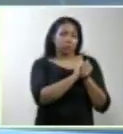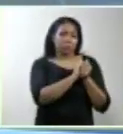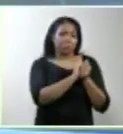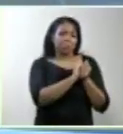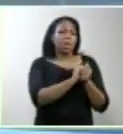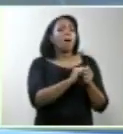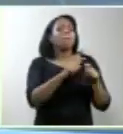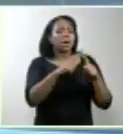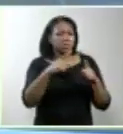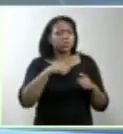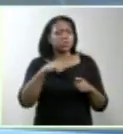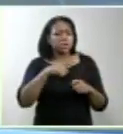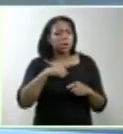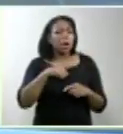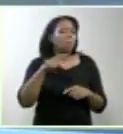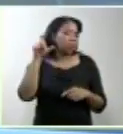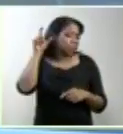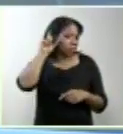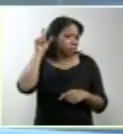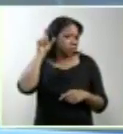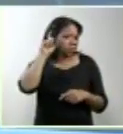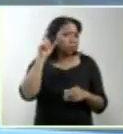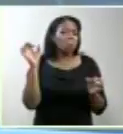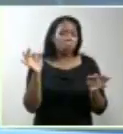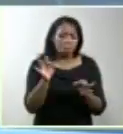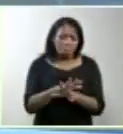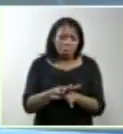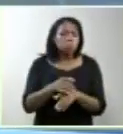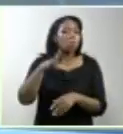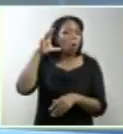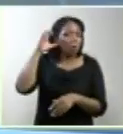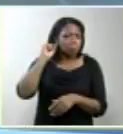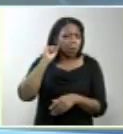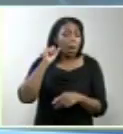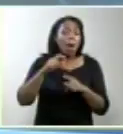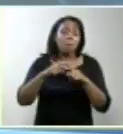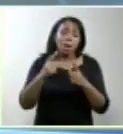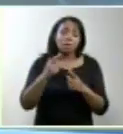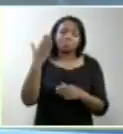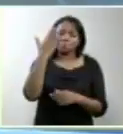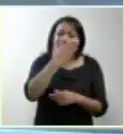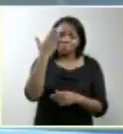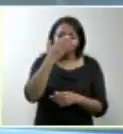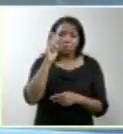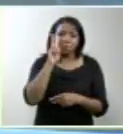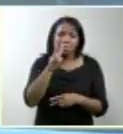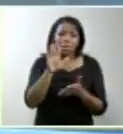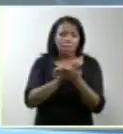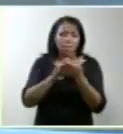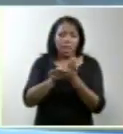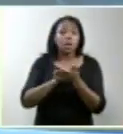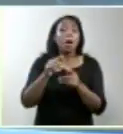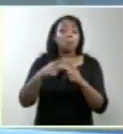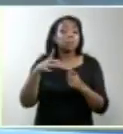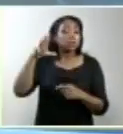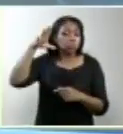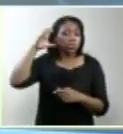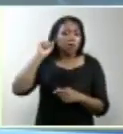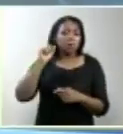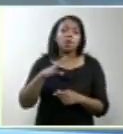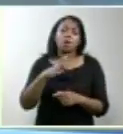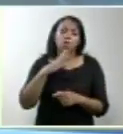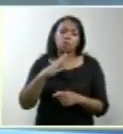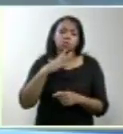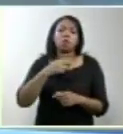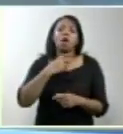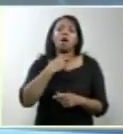ela tinha todo o aparelho auditivo formado. Então, a Marcela, apesar de não enxergar e não ter compreendimento, ela escutava e reconhecia a